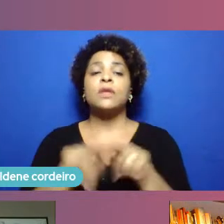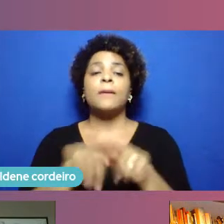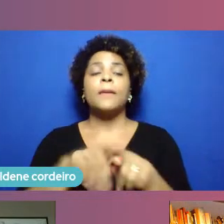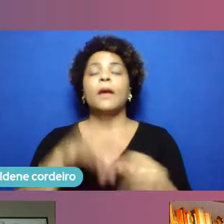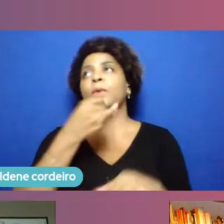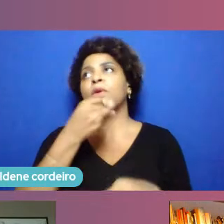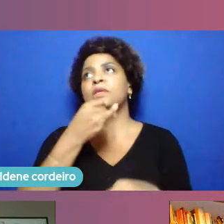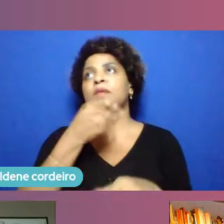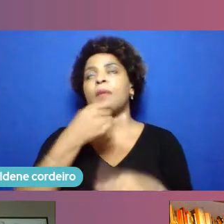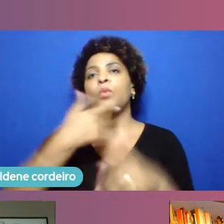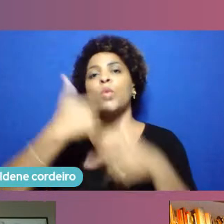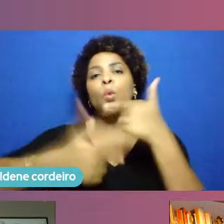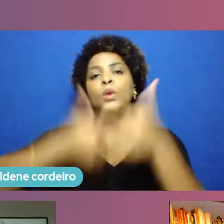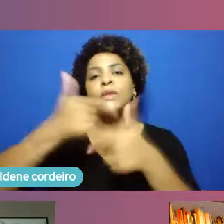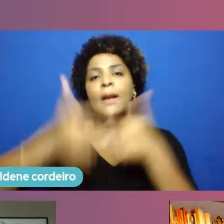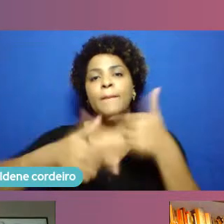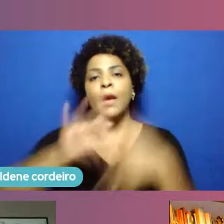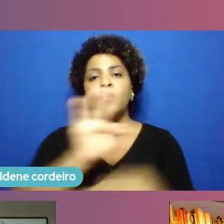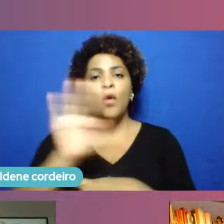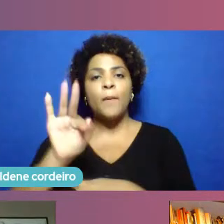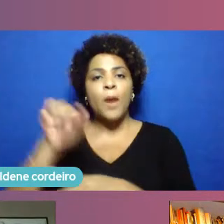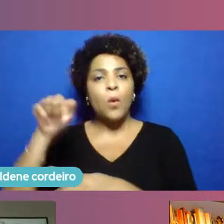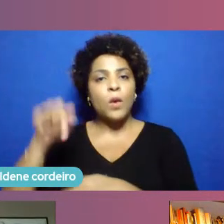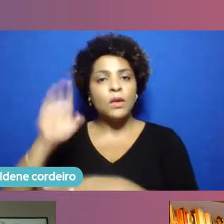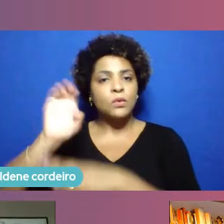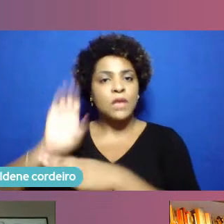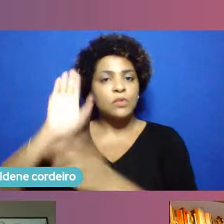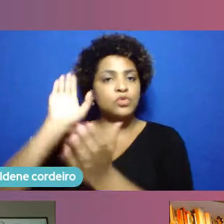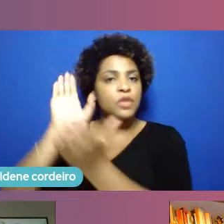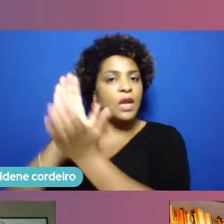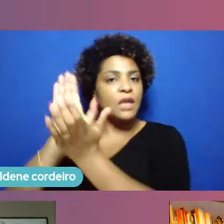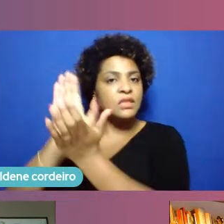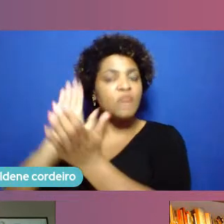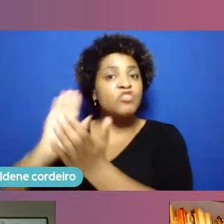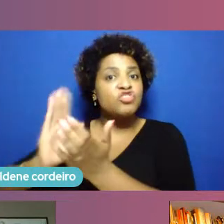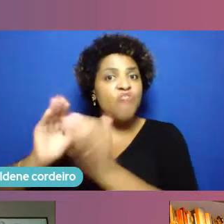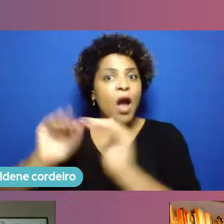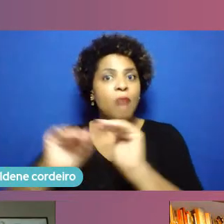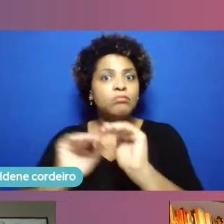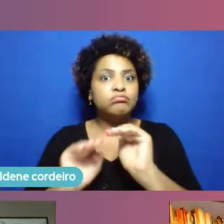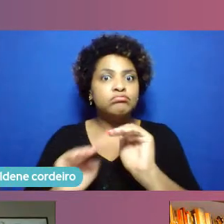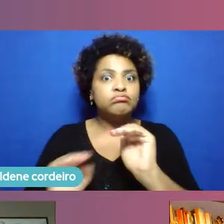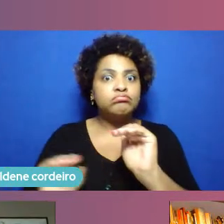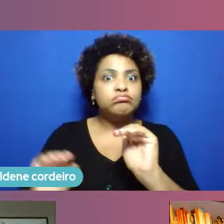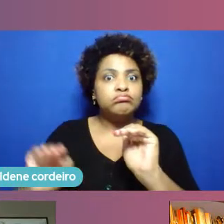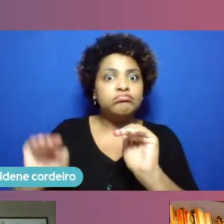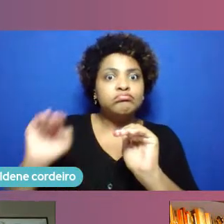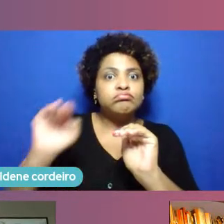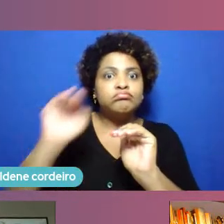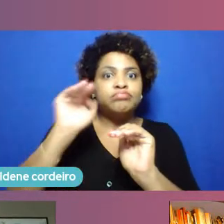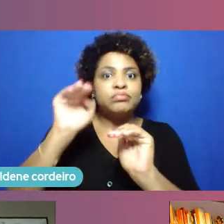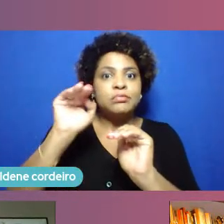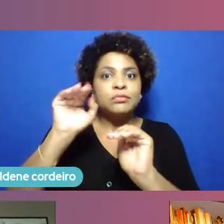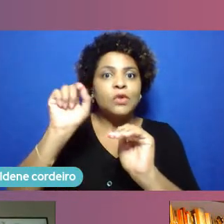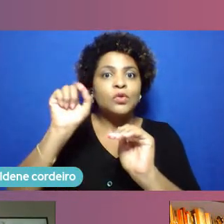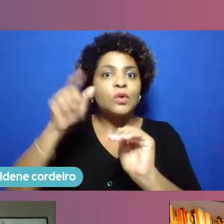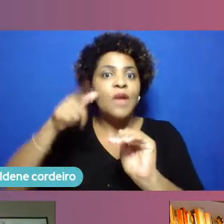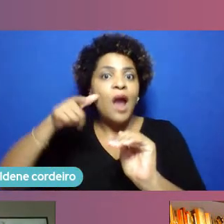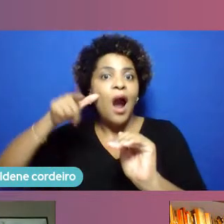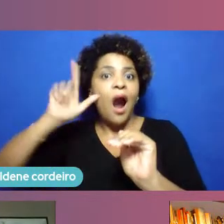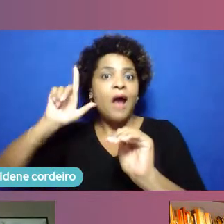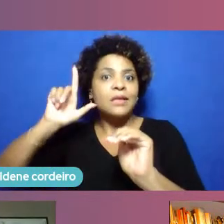formal no Recife, hoje, já está em um patamar superior ao do pico pré-pandemia. Então, é sinal de